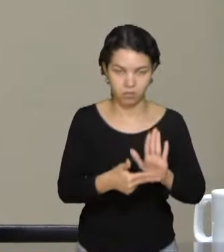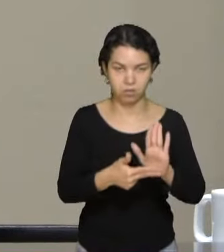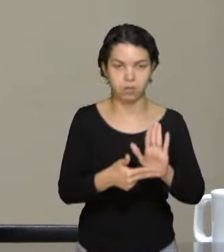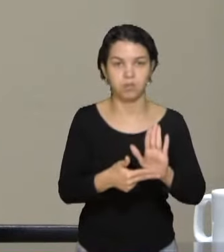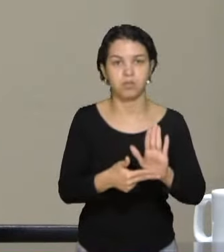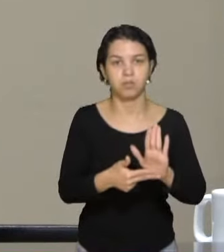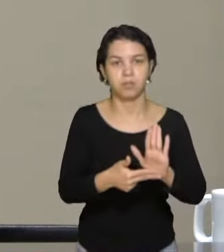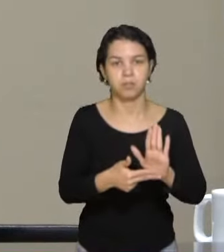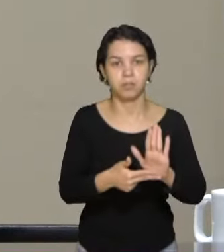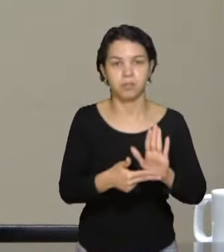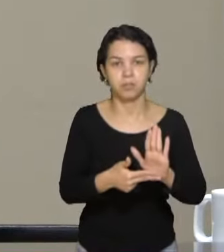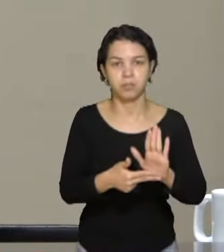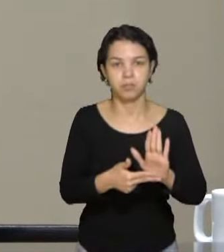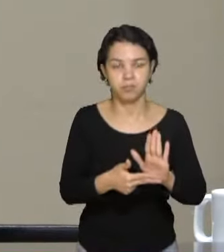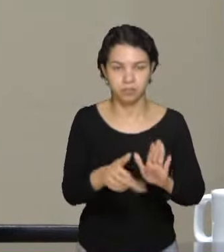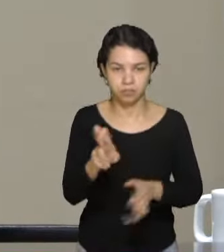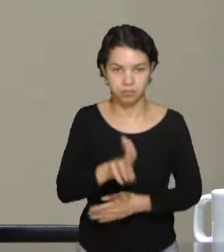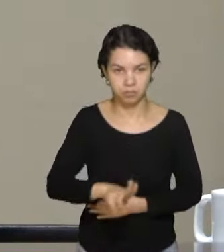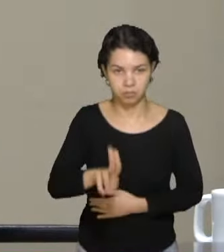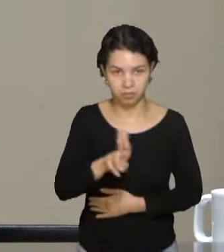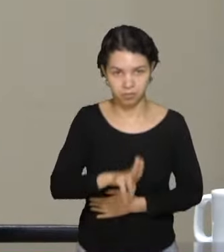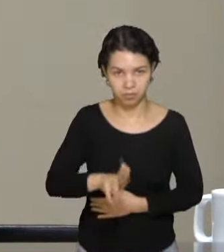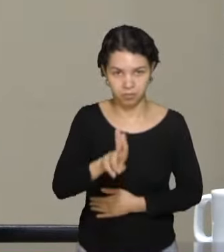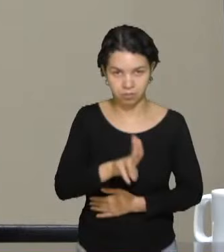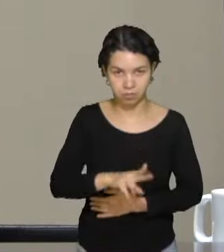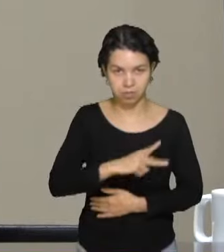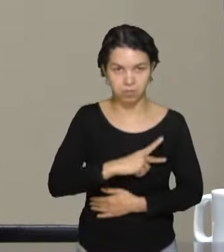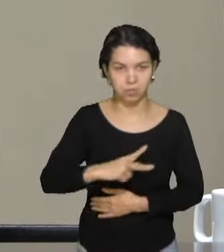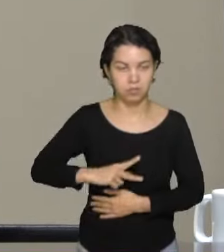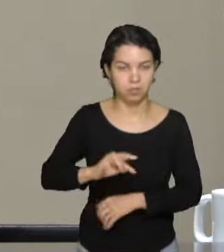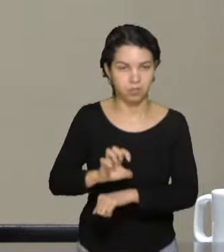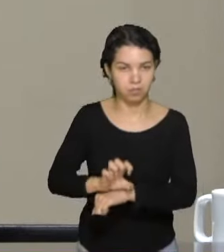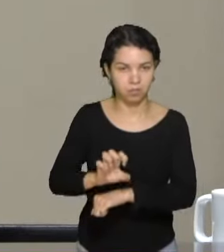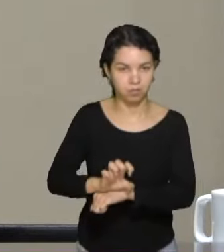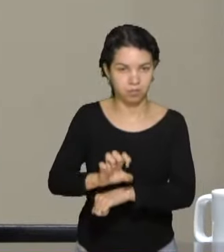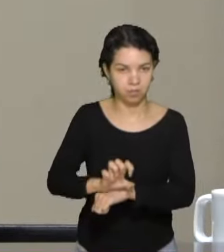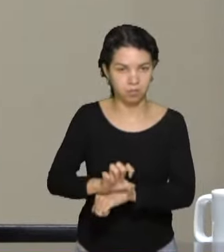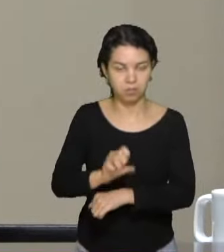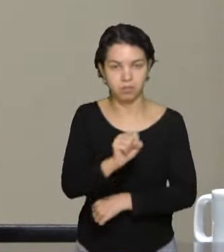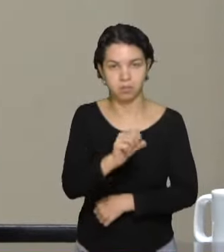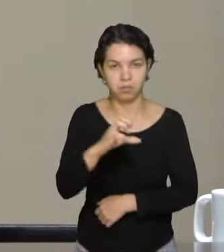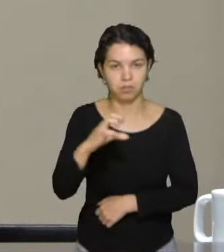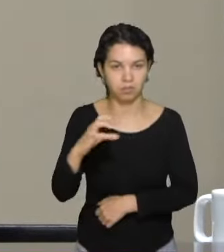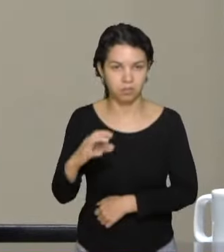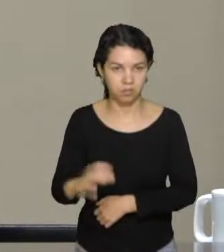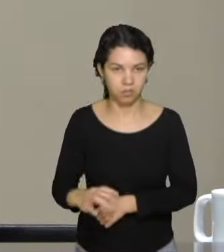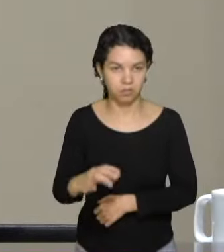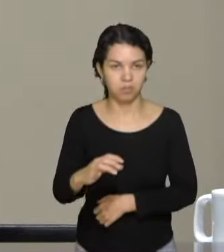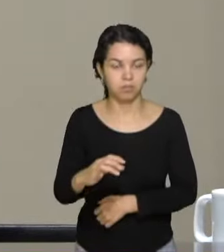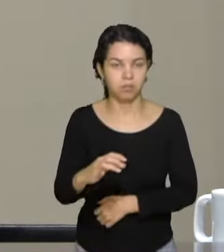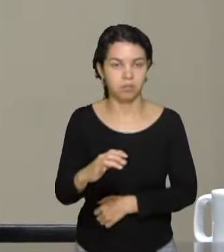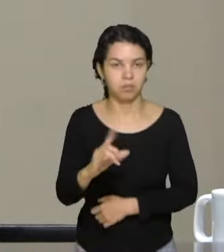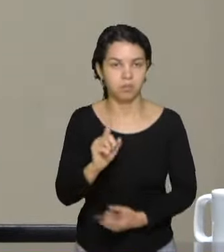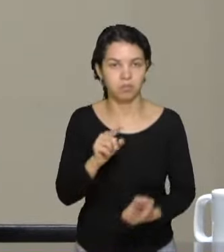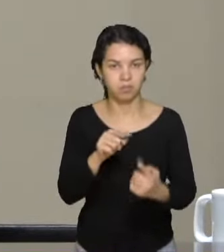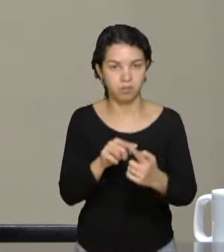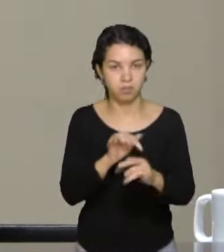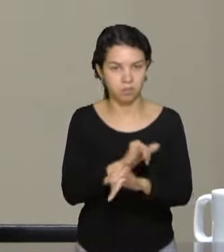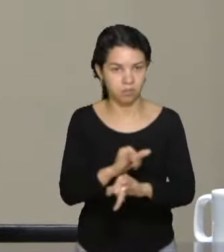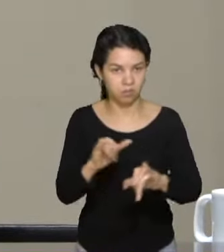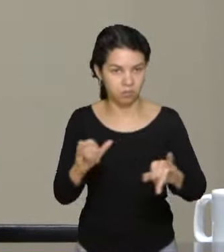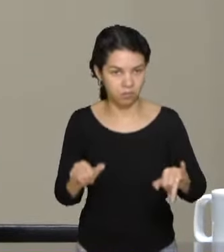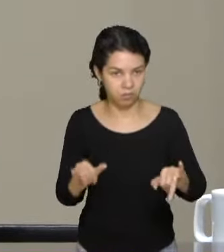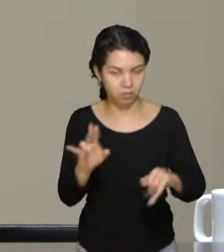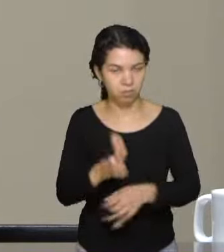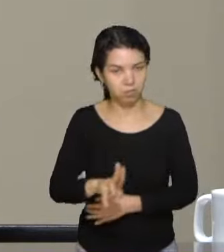pública estadual no âmbito do Estado de Santa Catarina, para o fim de declarar de utilidade